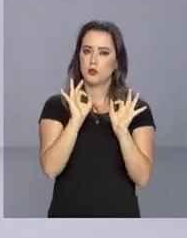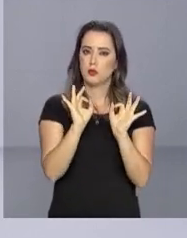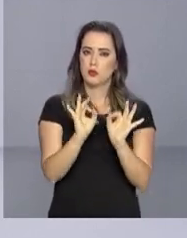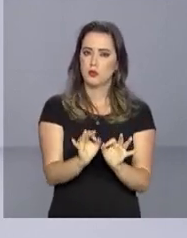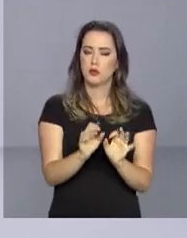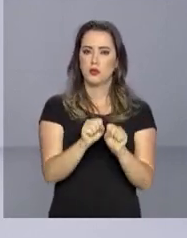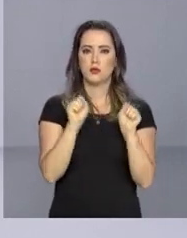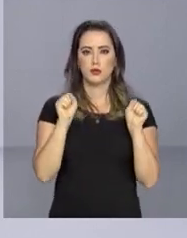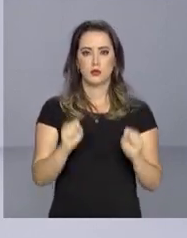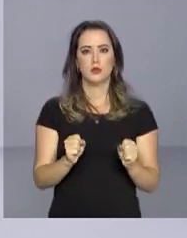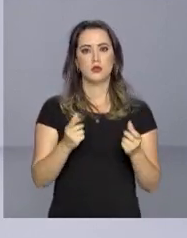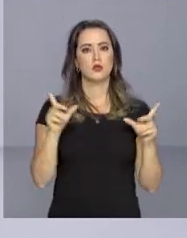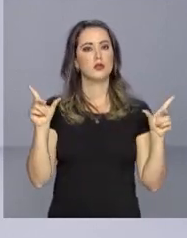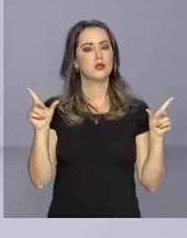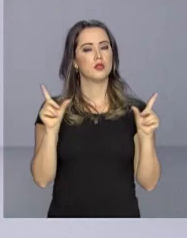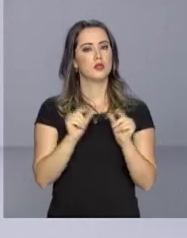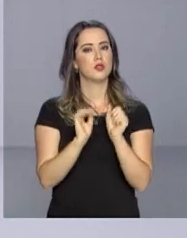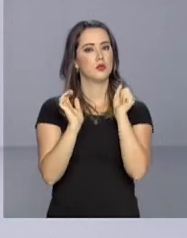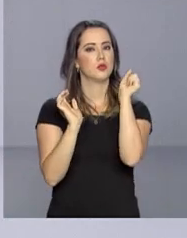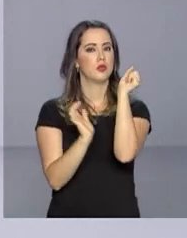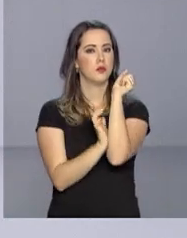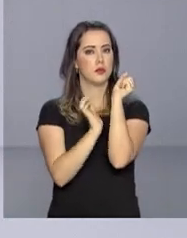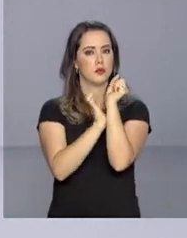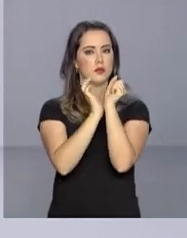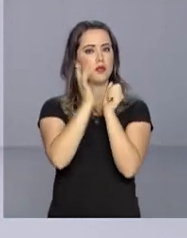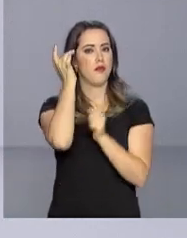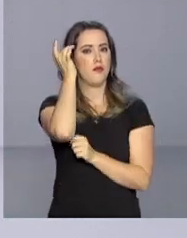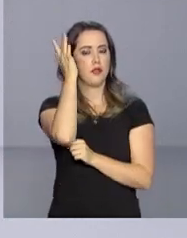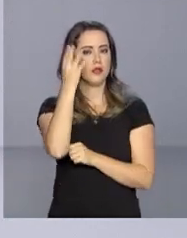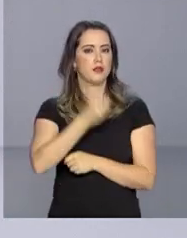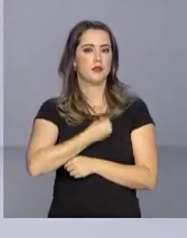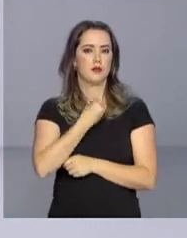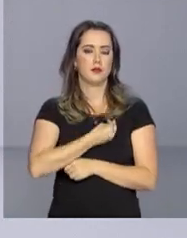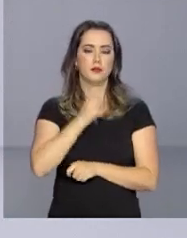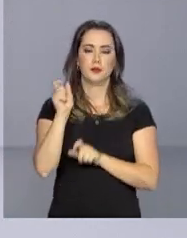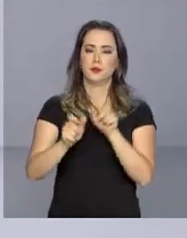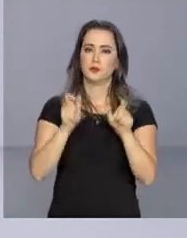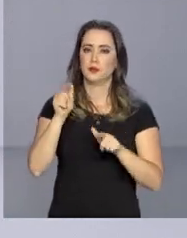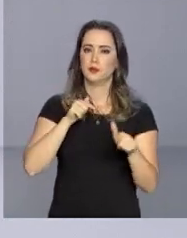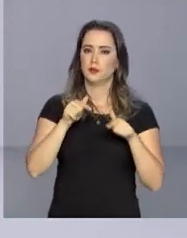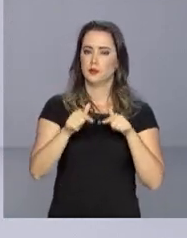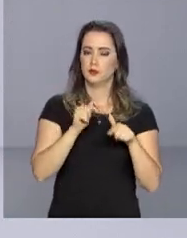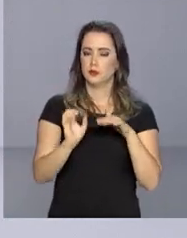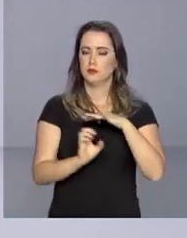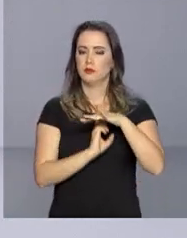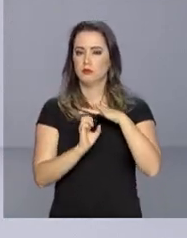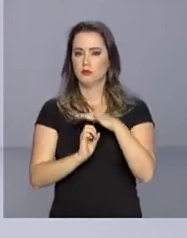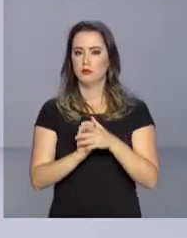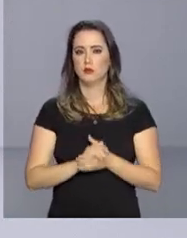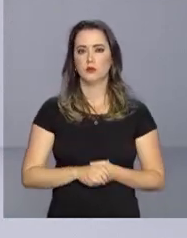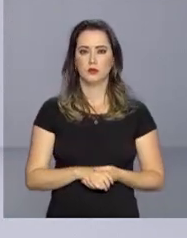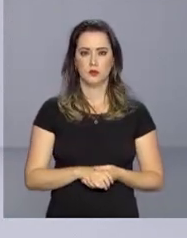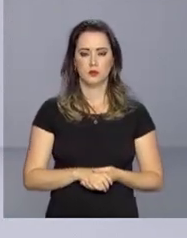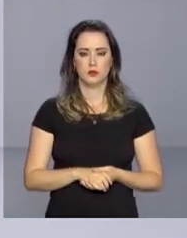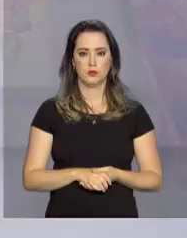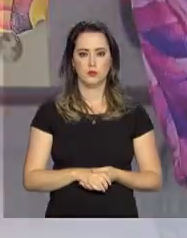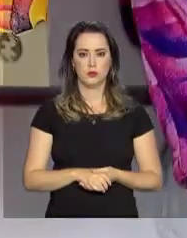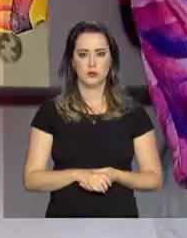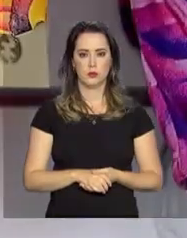seus dados no sistema que reduz a burocracia e facilita a vida de empregados e também de empregadores.